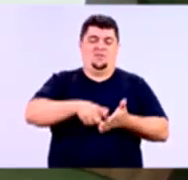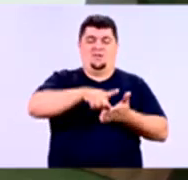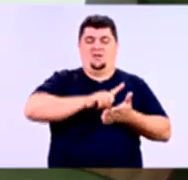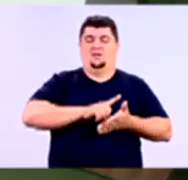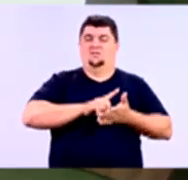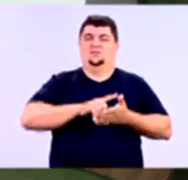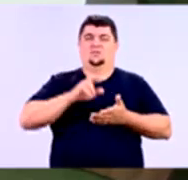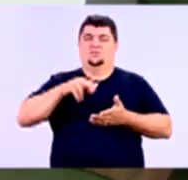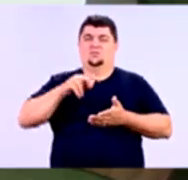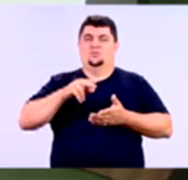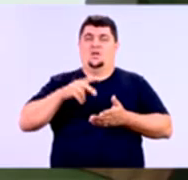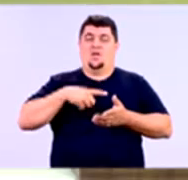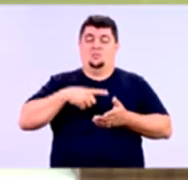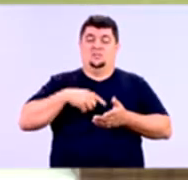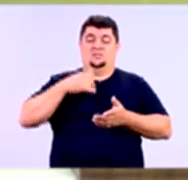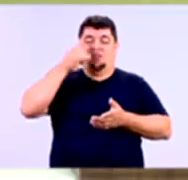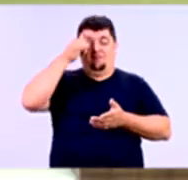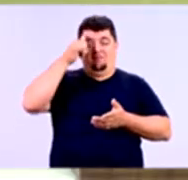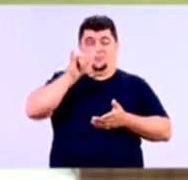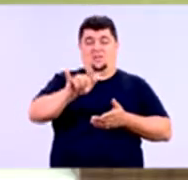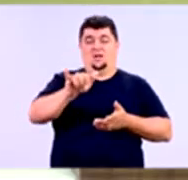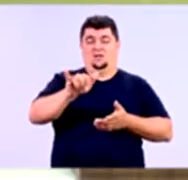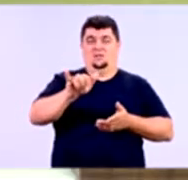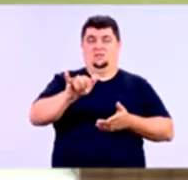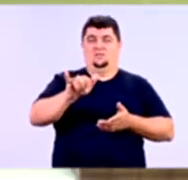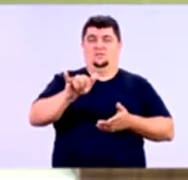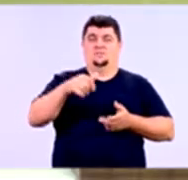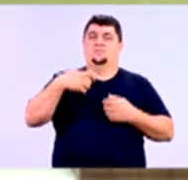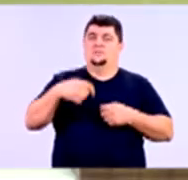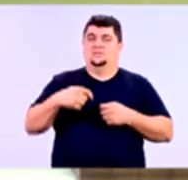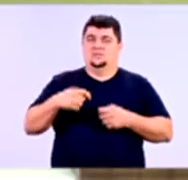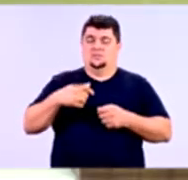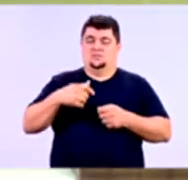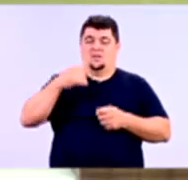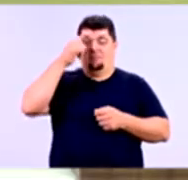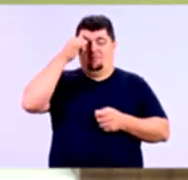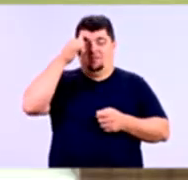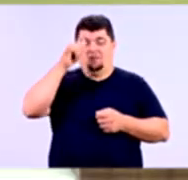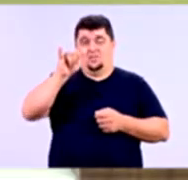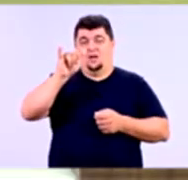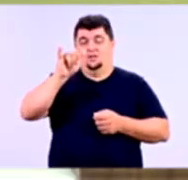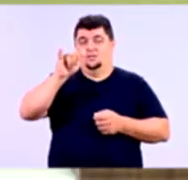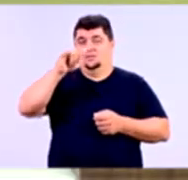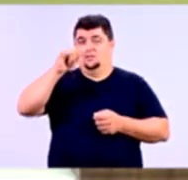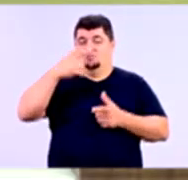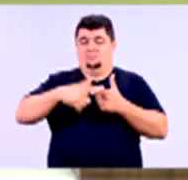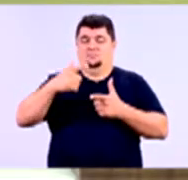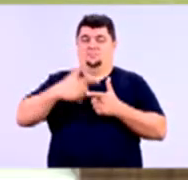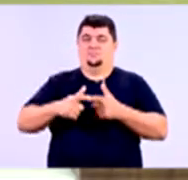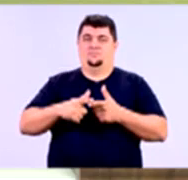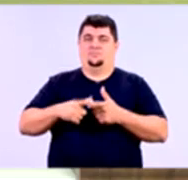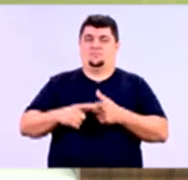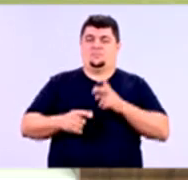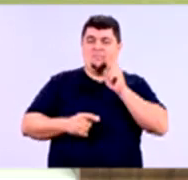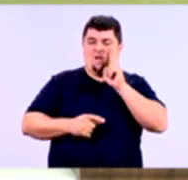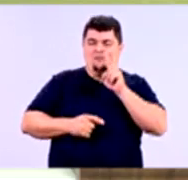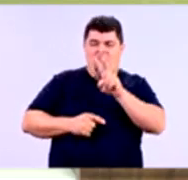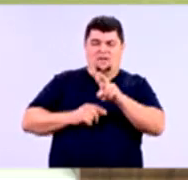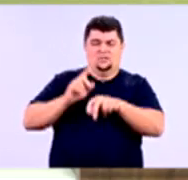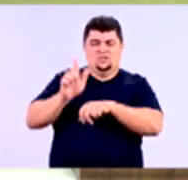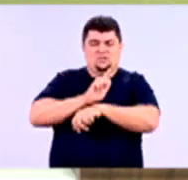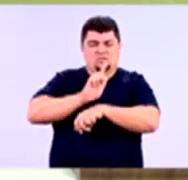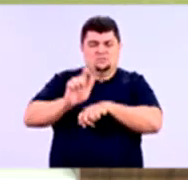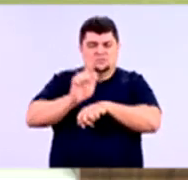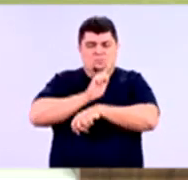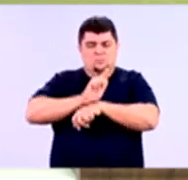mitigação é preventiva, não é reativa. Você tem que se prevenir para que primeiro você possa evitar da melhor